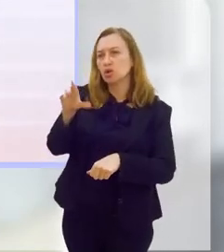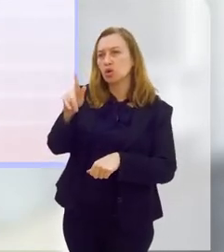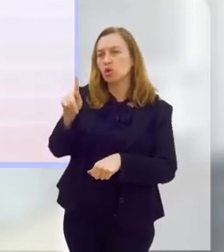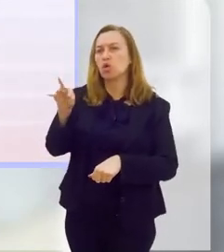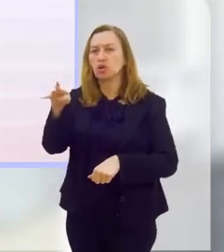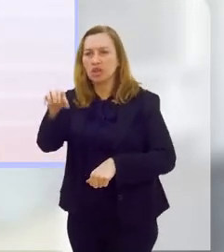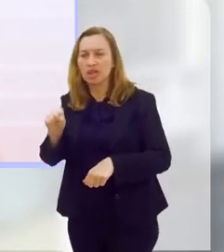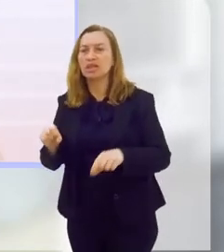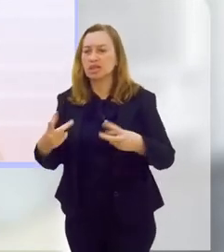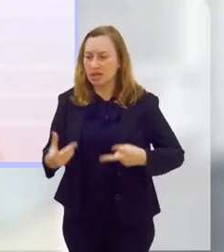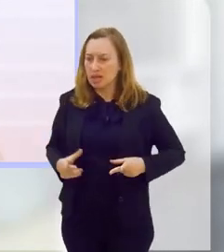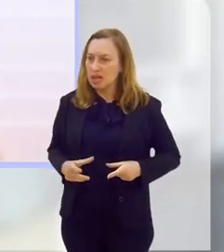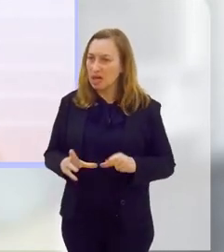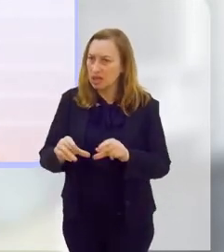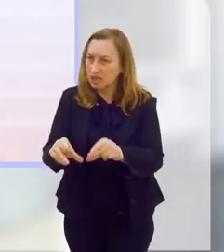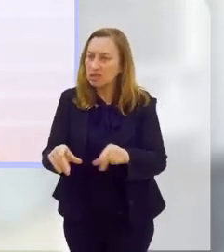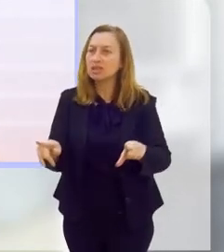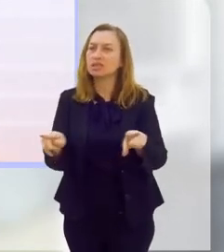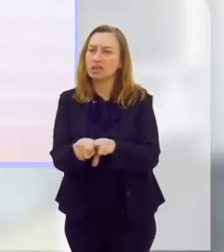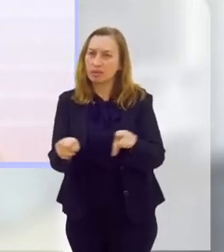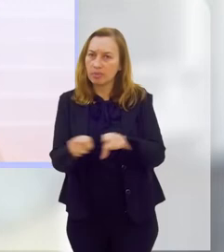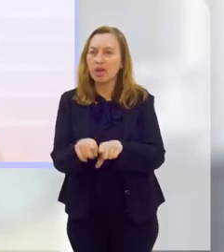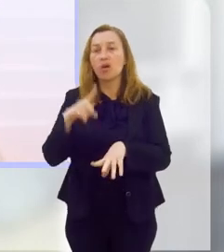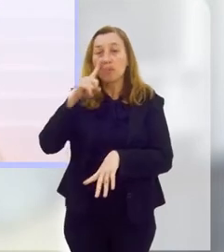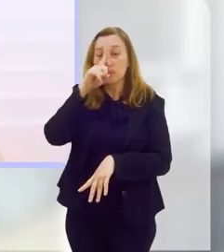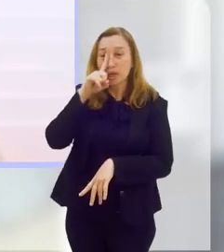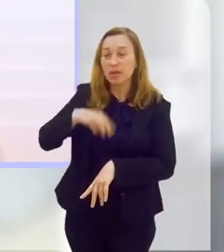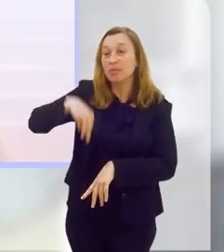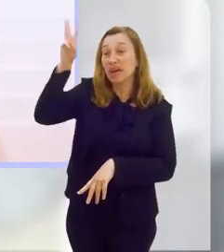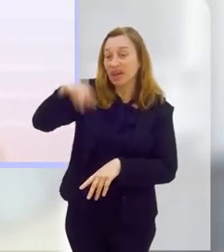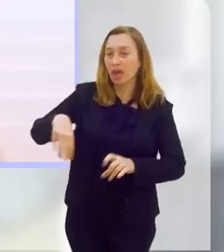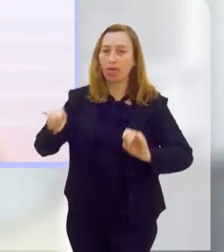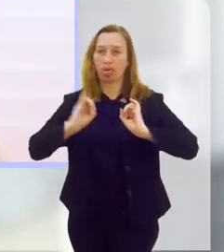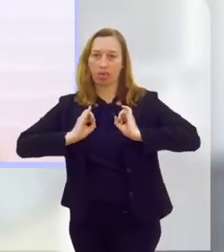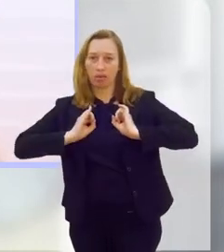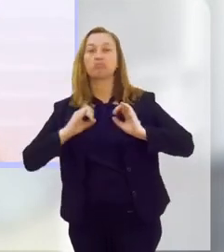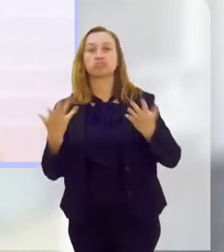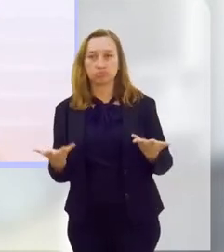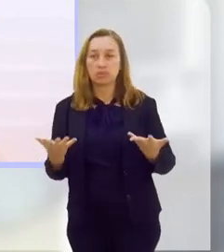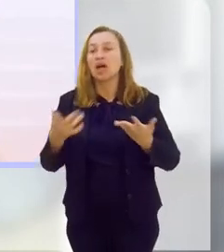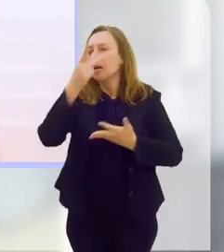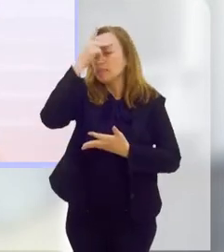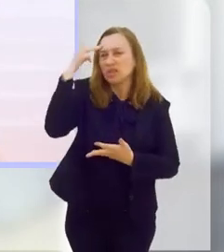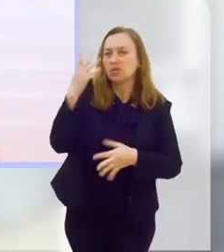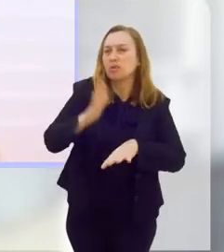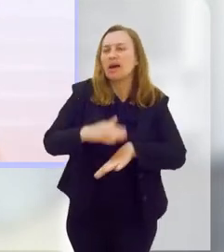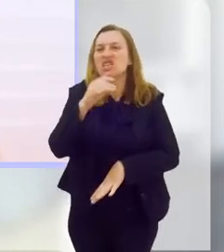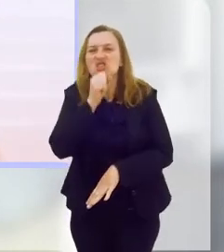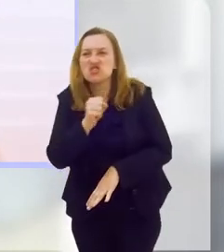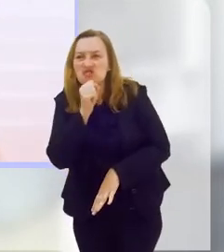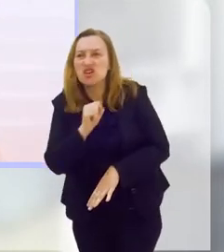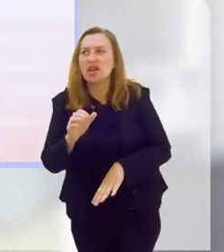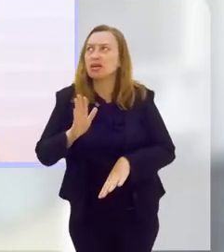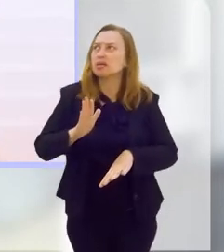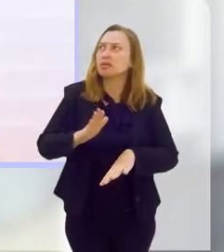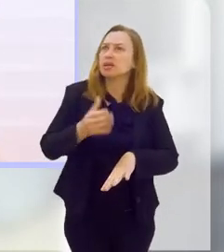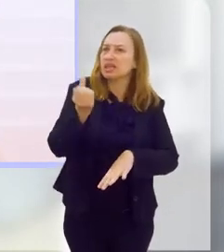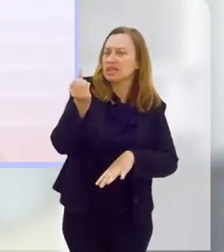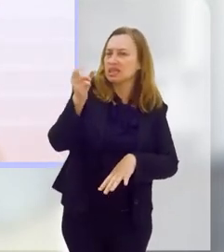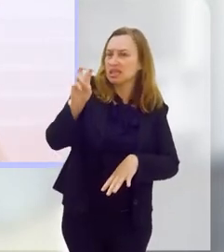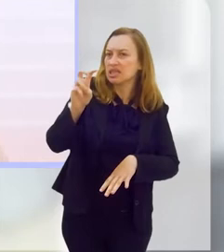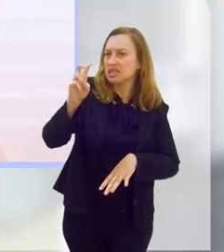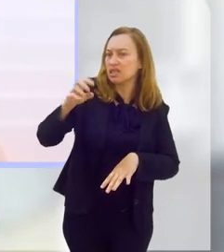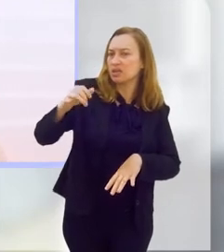câncer também é um risco para quem é sedentário. Claro que pessoas mais velhas, acima de